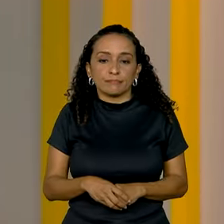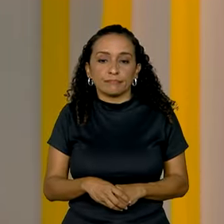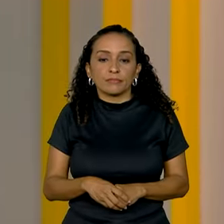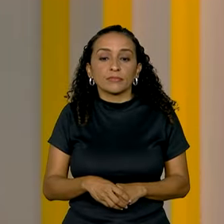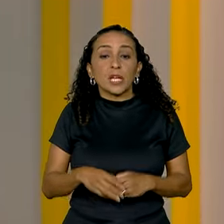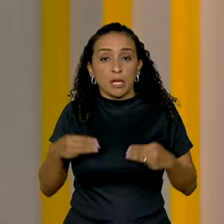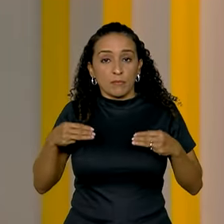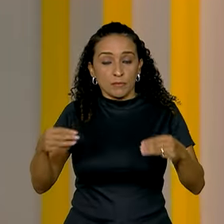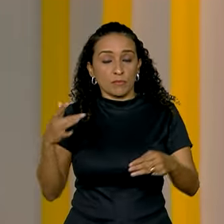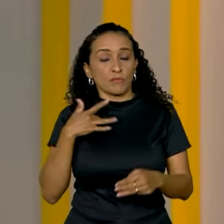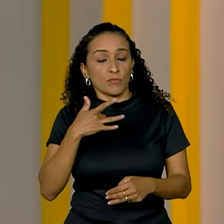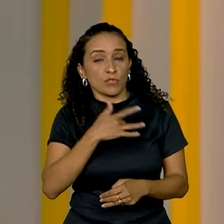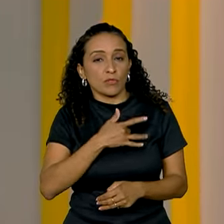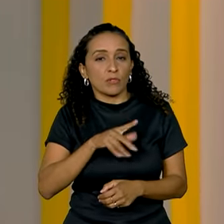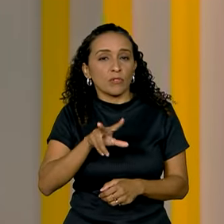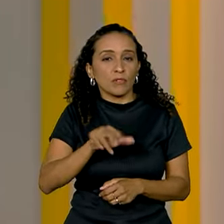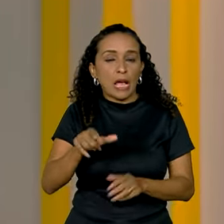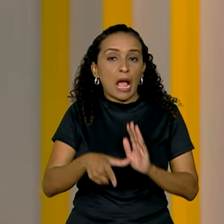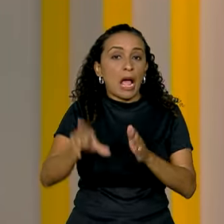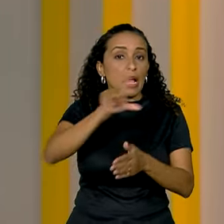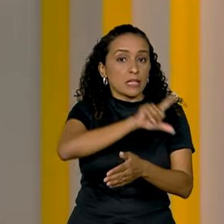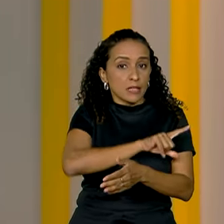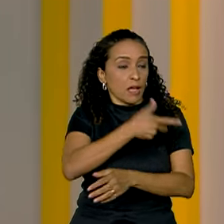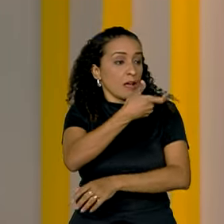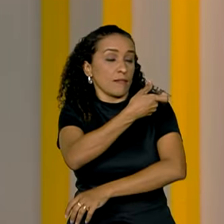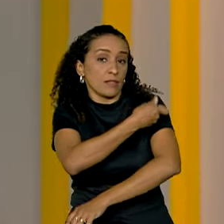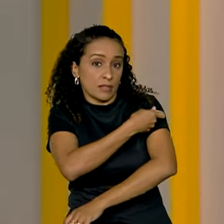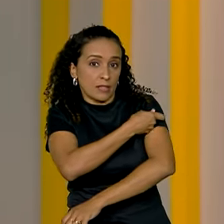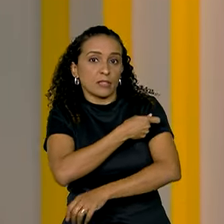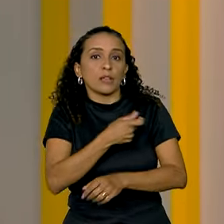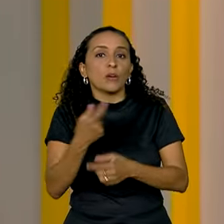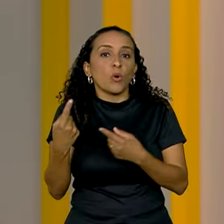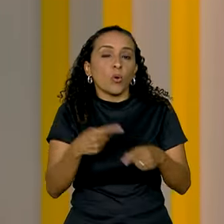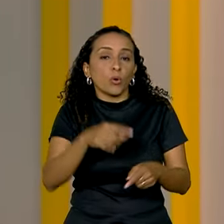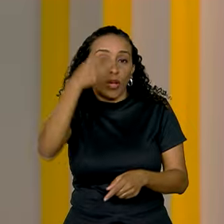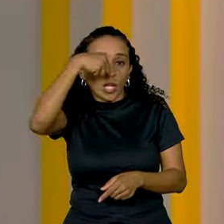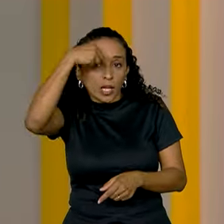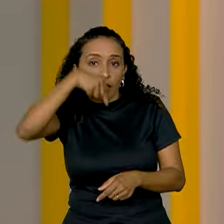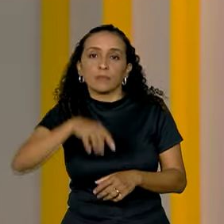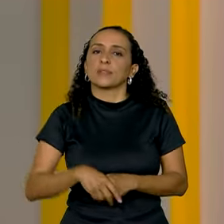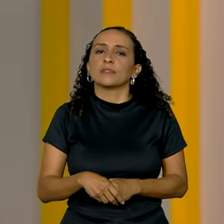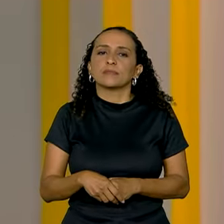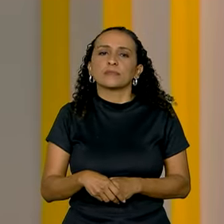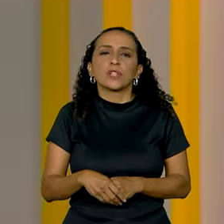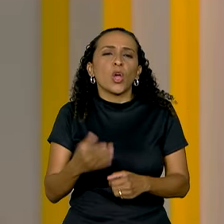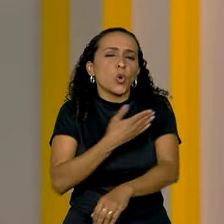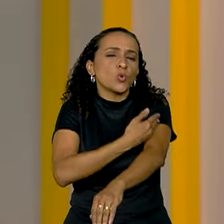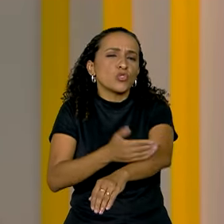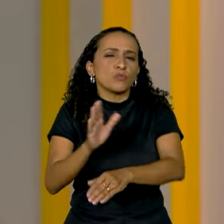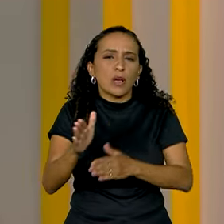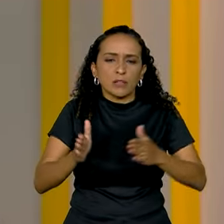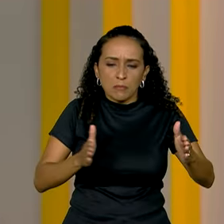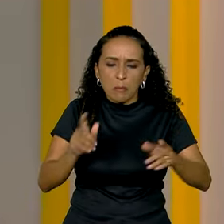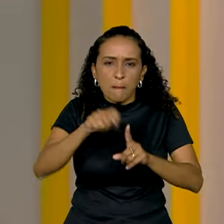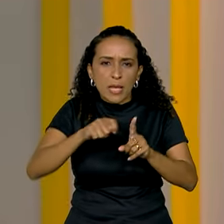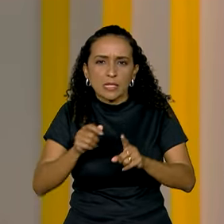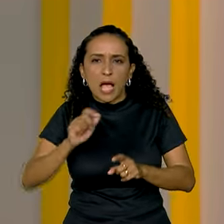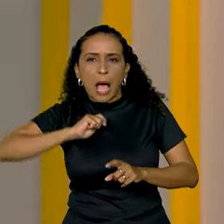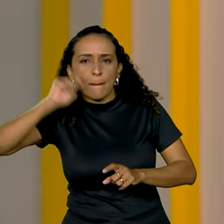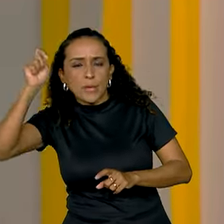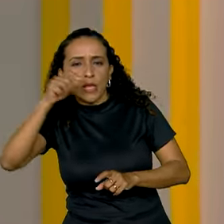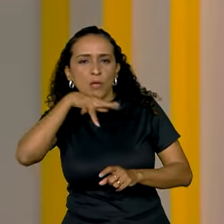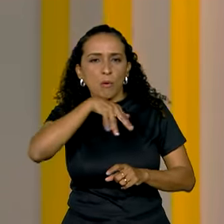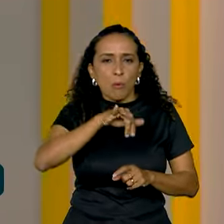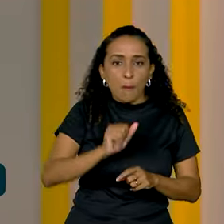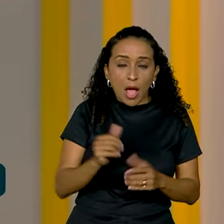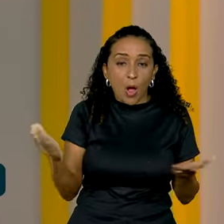E o Ministério da Saúde vai antecipar a vacinação contra a gripe, tradicionalmente realizada entre os meses de abril e maio.